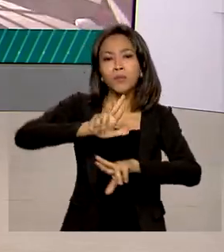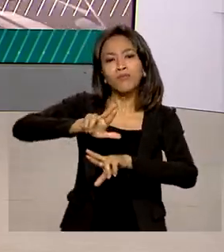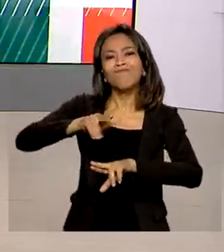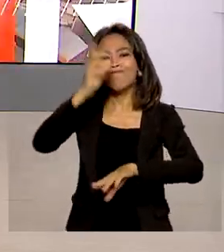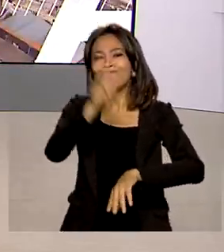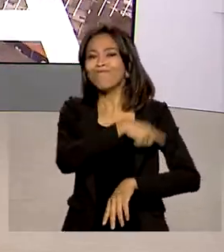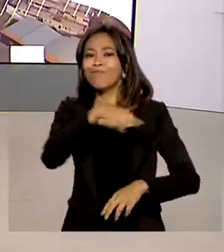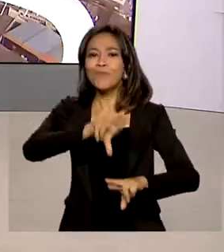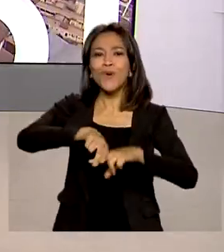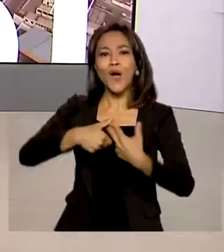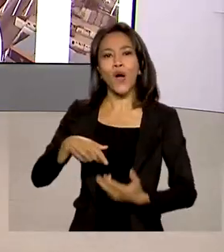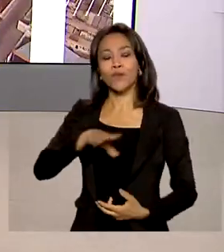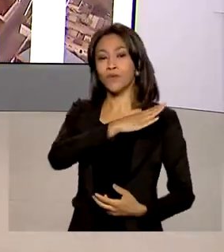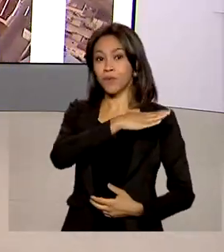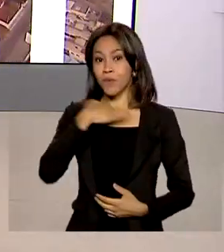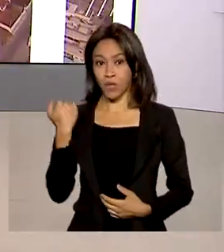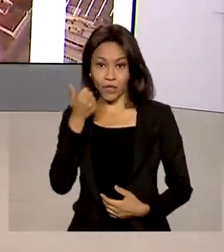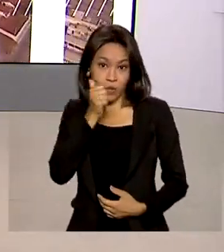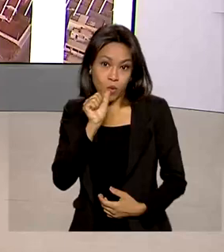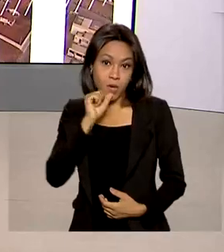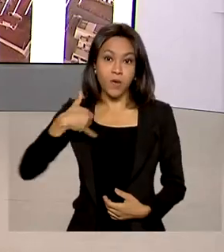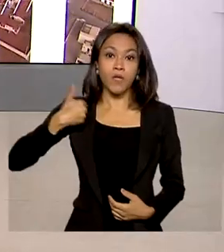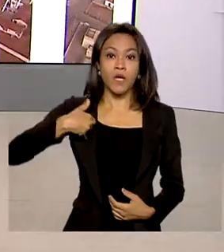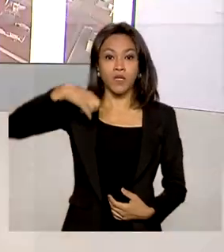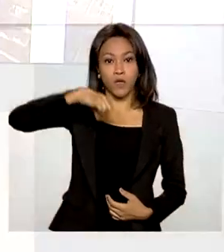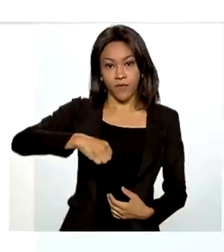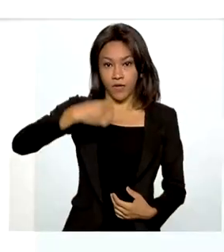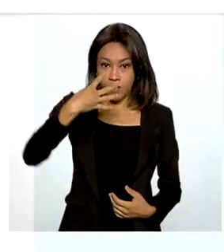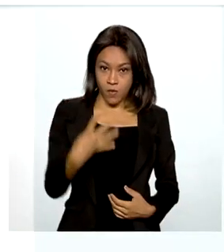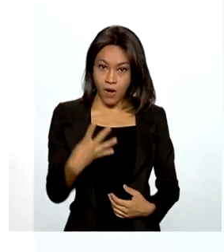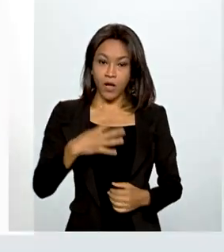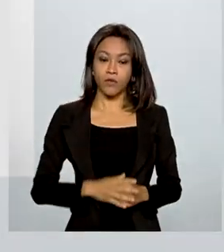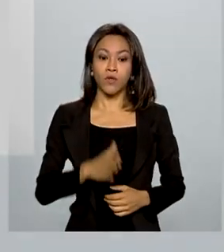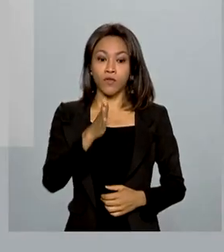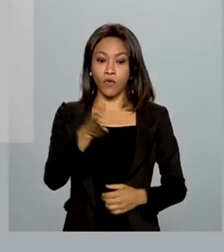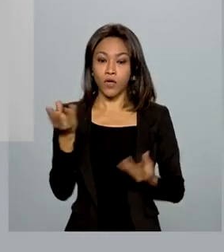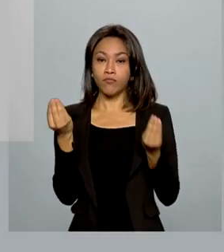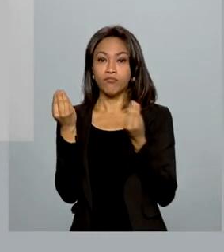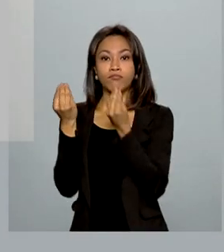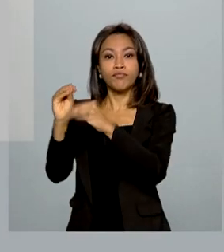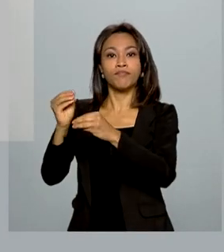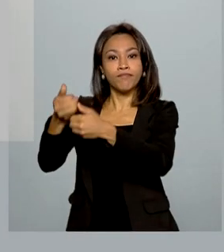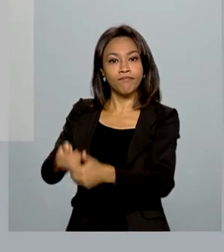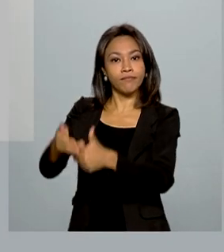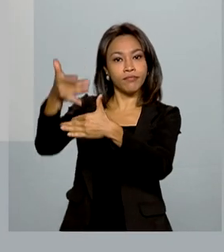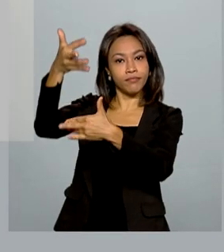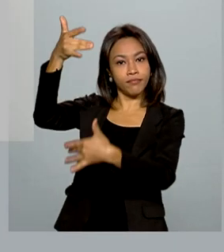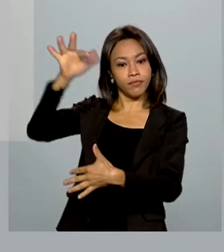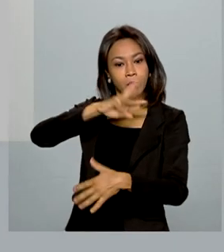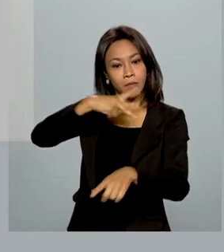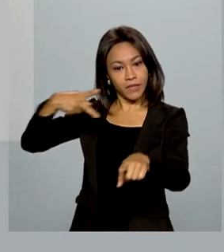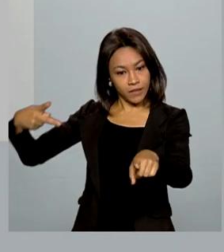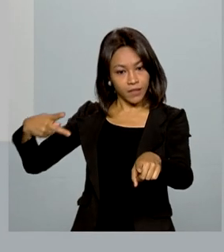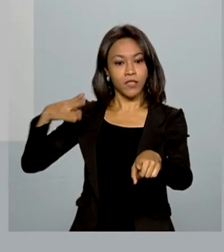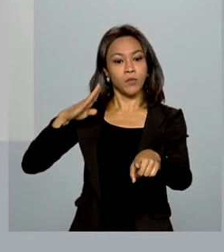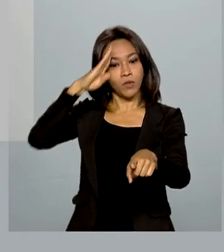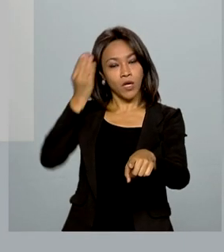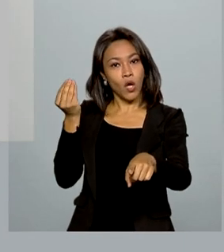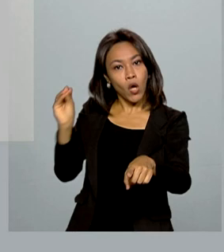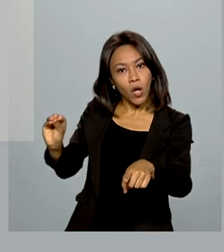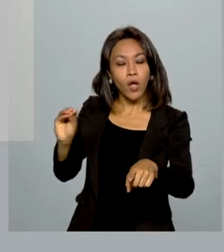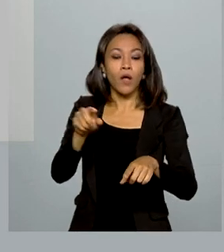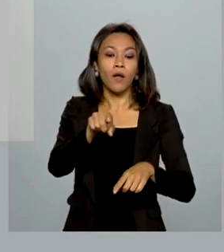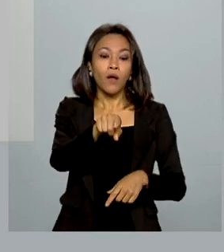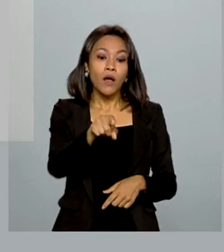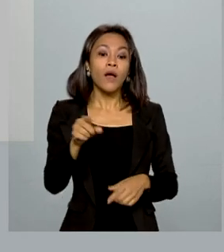Bonturi Bolsonaro, aos 94 anos. A informação foi compartilhada pelo presidente em suas redes sociais. A mãe